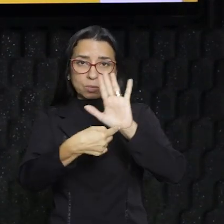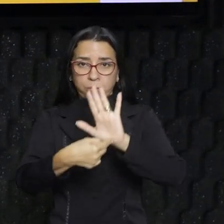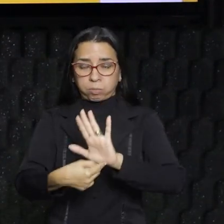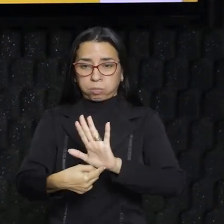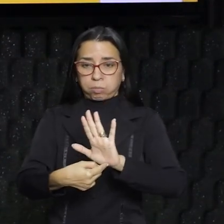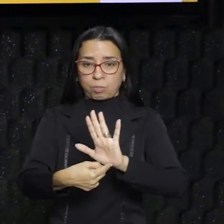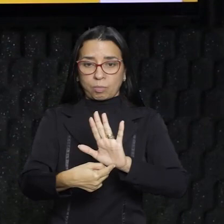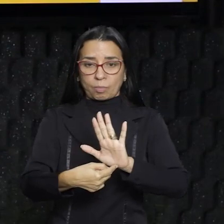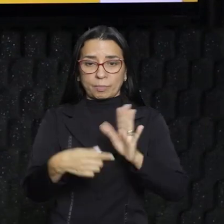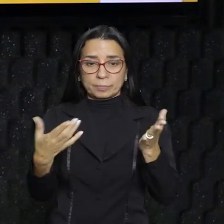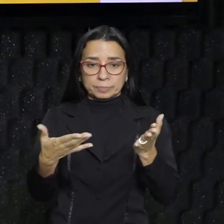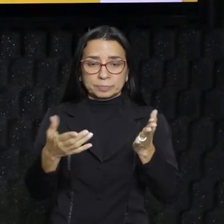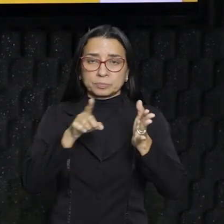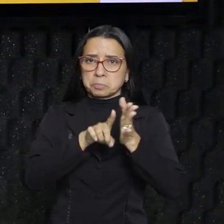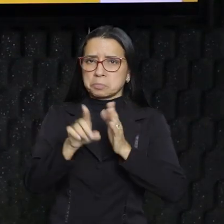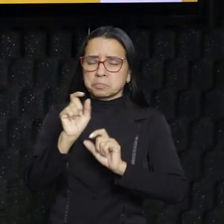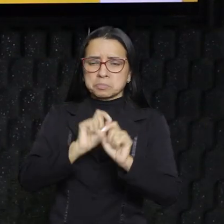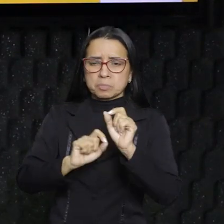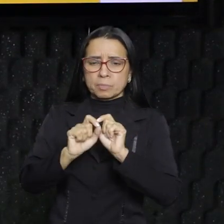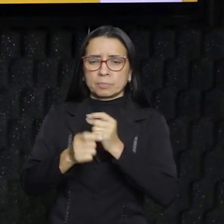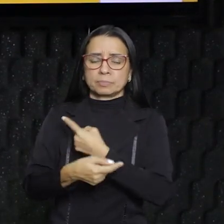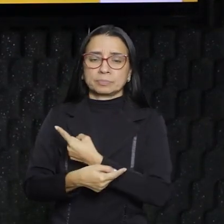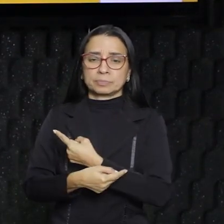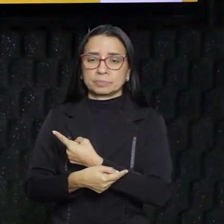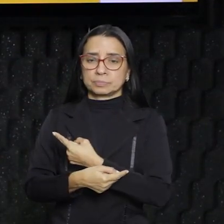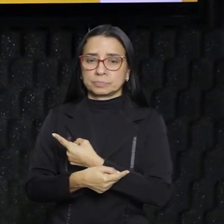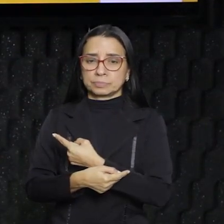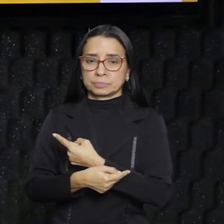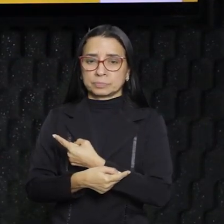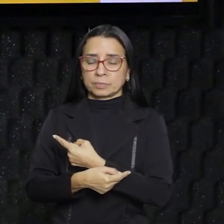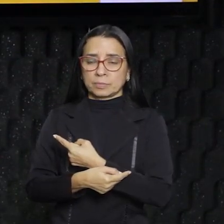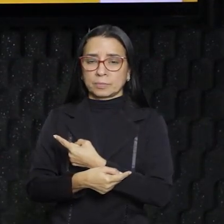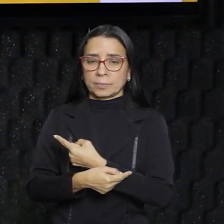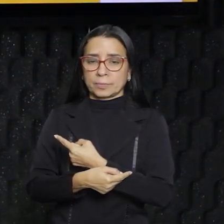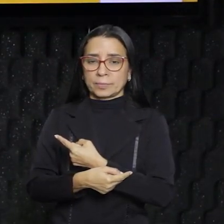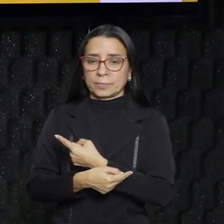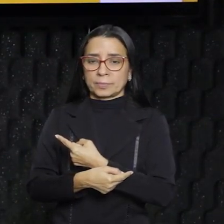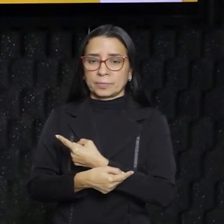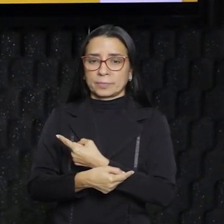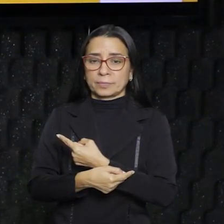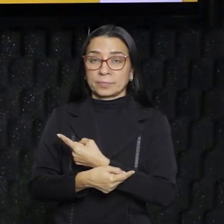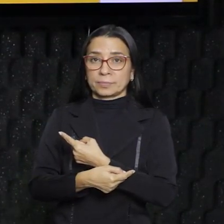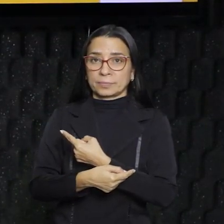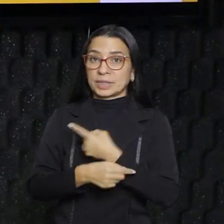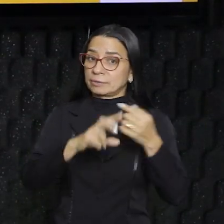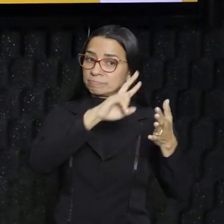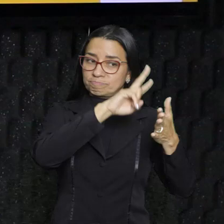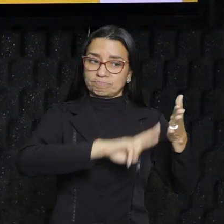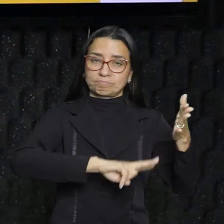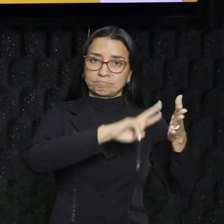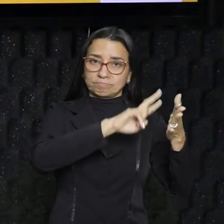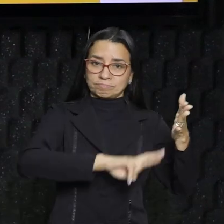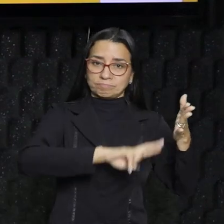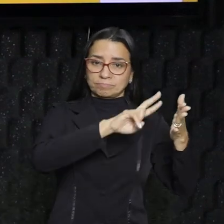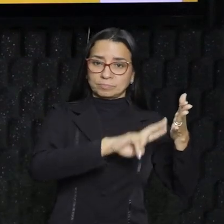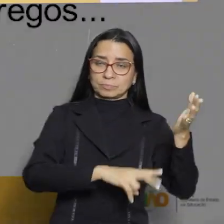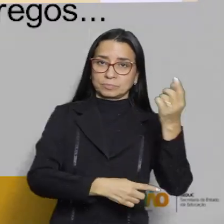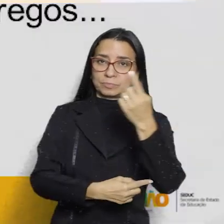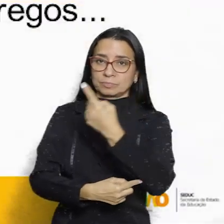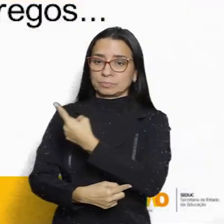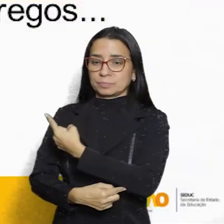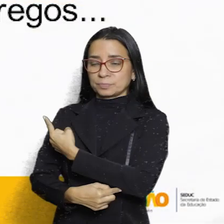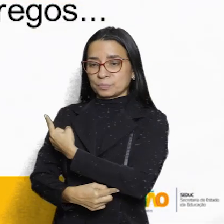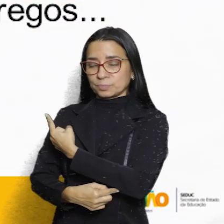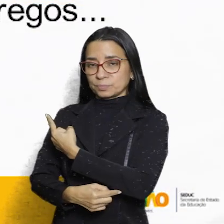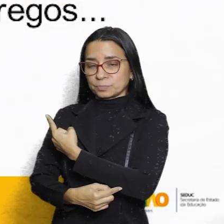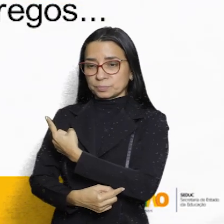desmistificar essa questão aí com o carma do Enem 2022. Ele diz o seguinte, macrocefalia